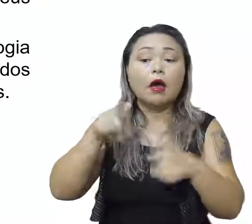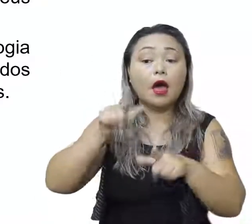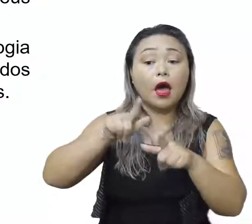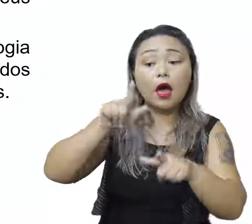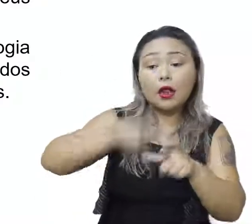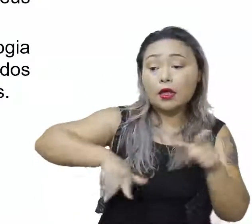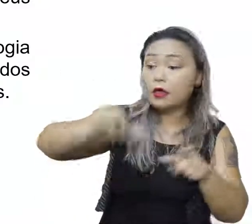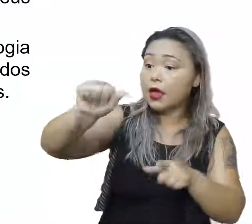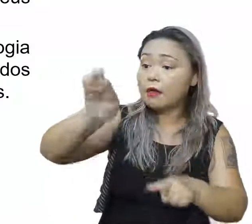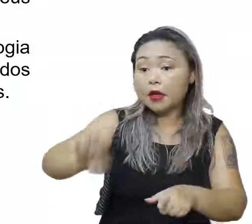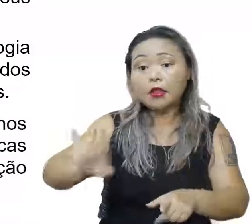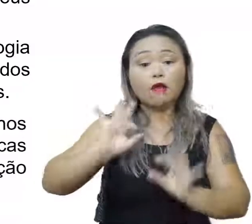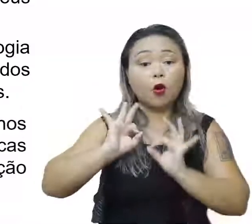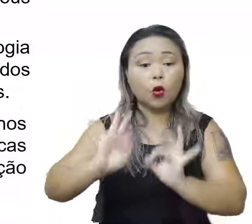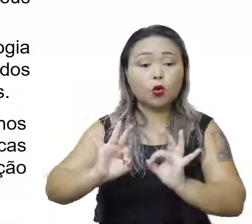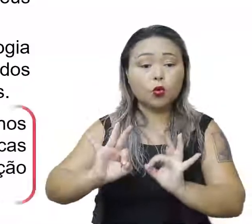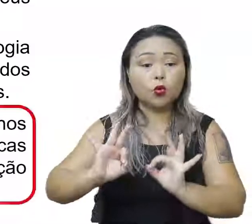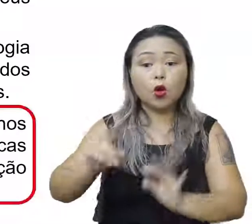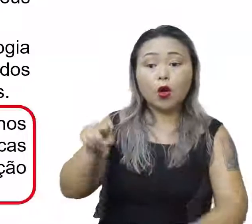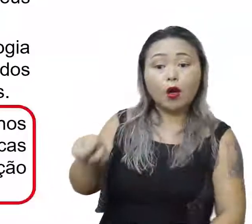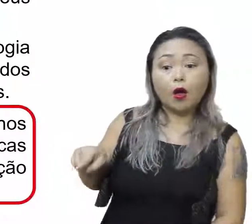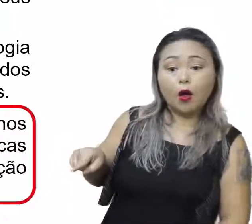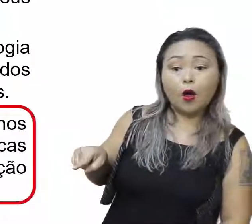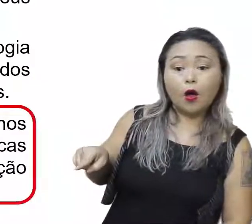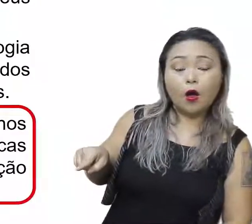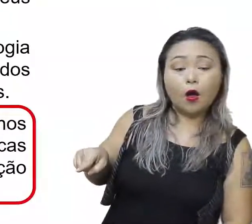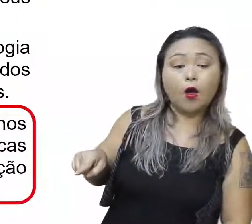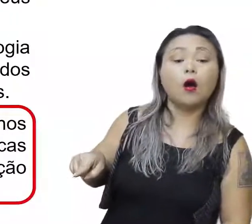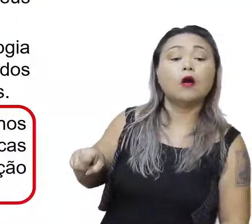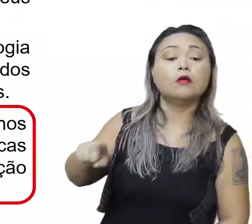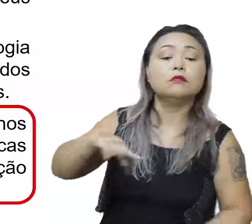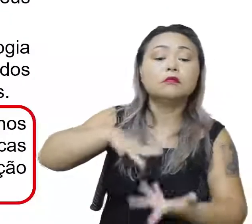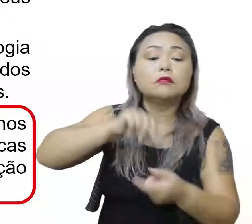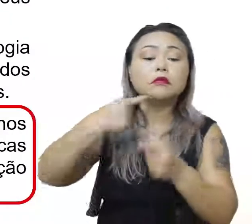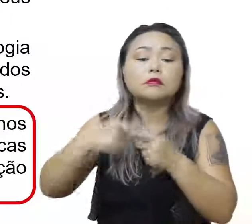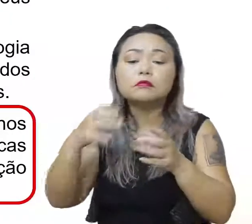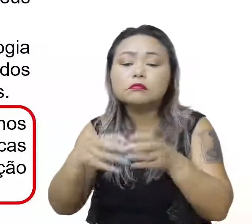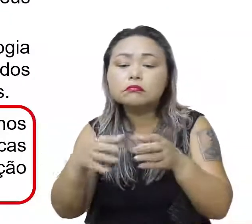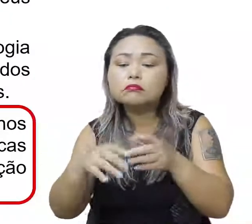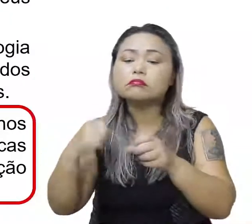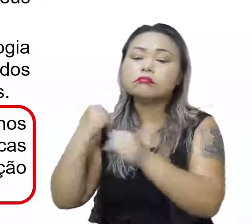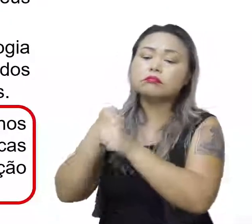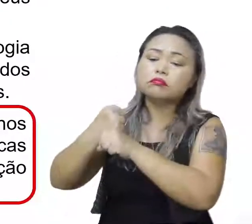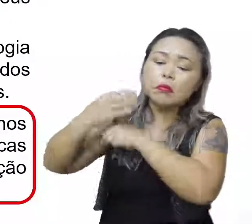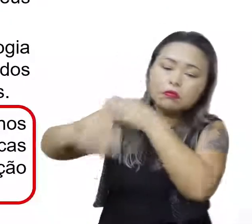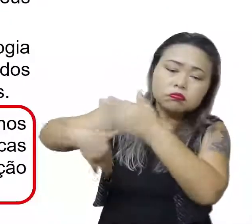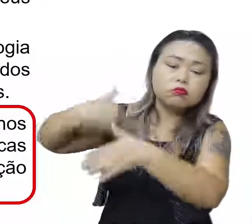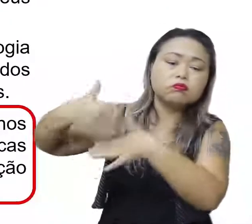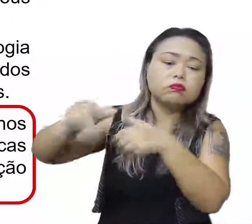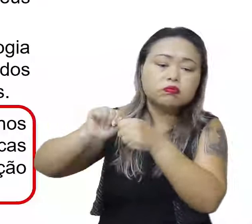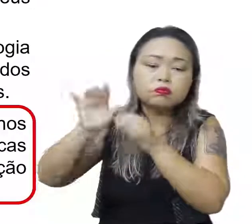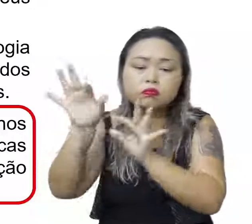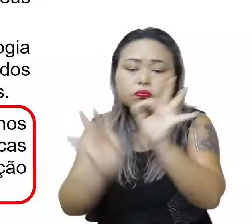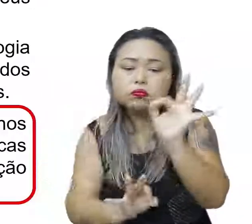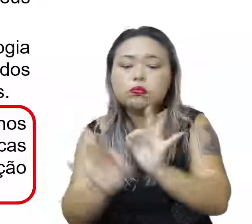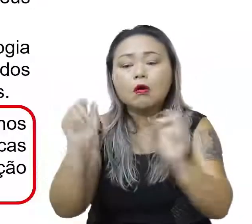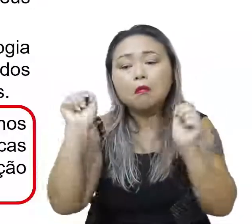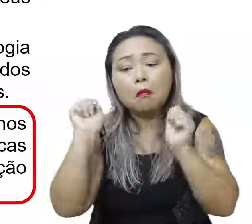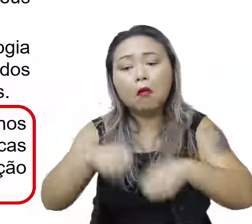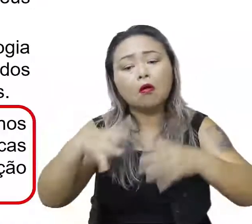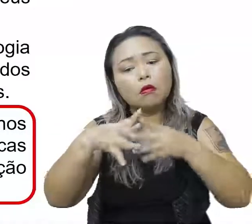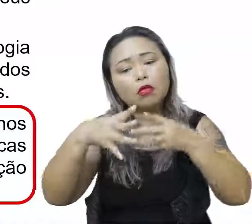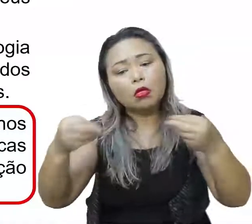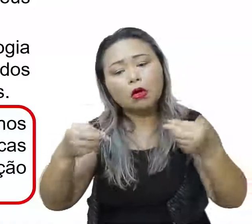A e B estavam ótimas? Olha aí, mundial, porque as espécies levaram milhões de anos para se constituir, podem